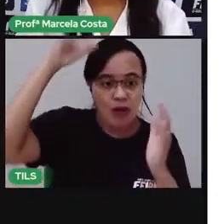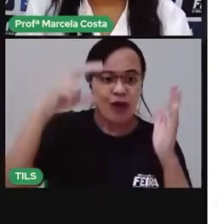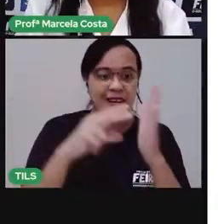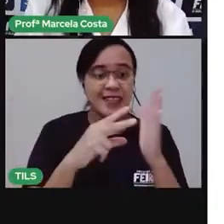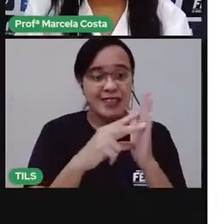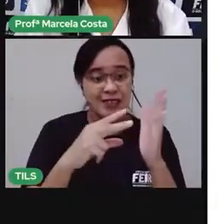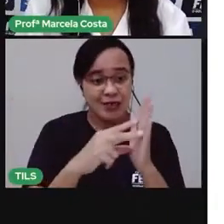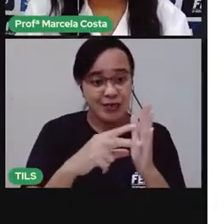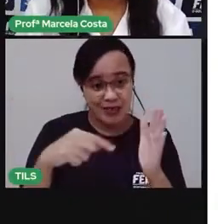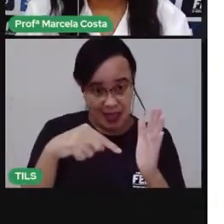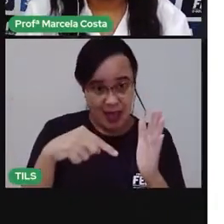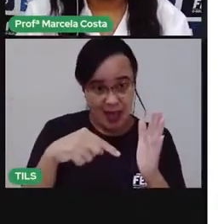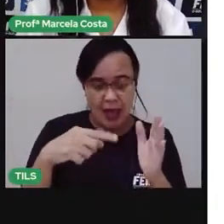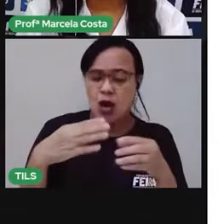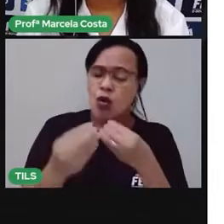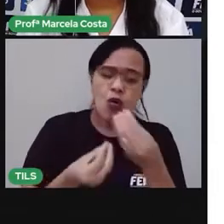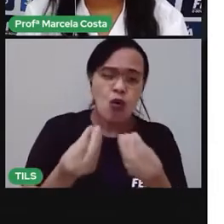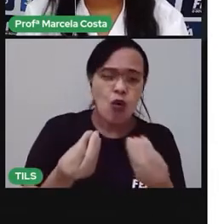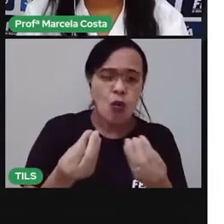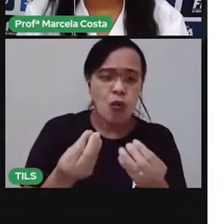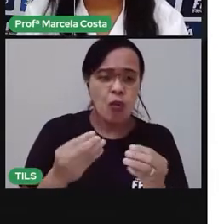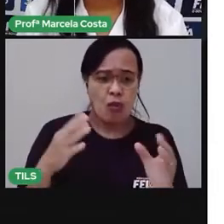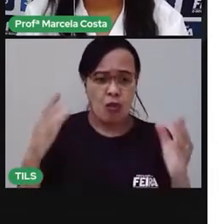que é mais comum?